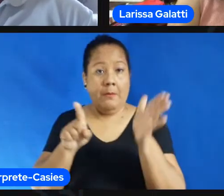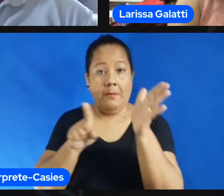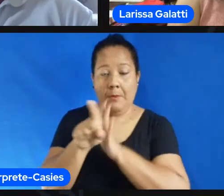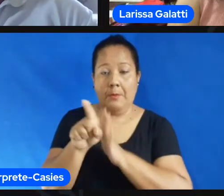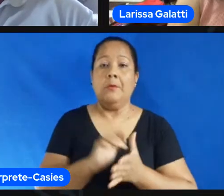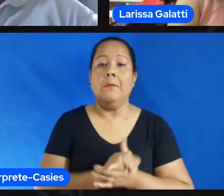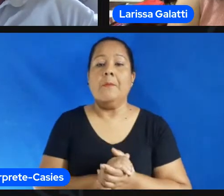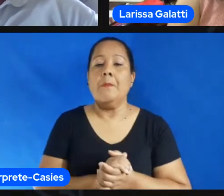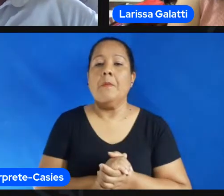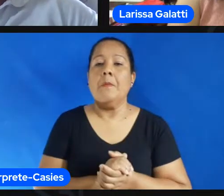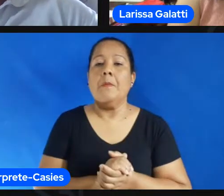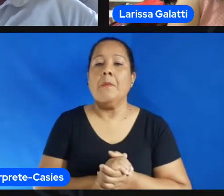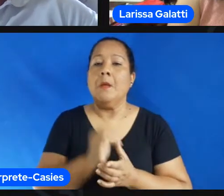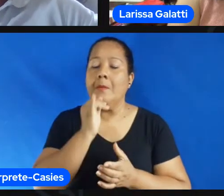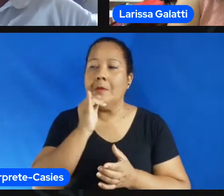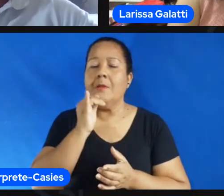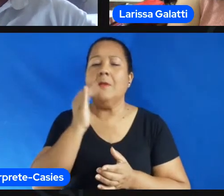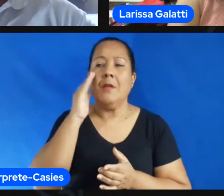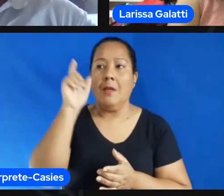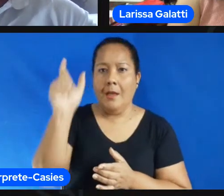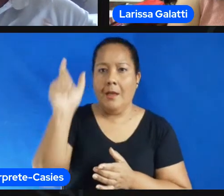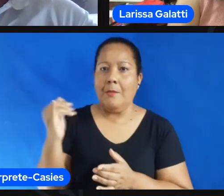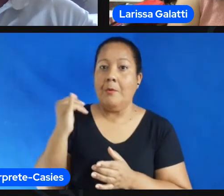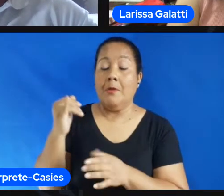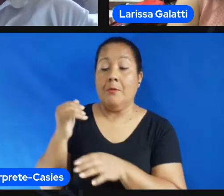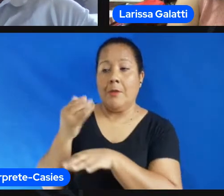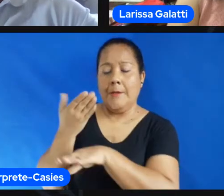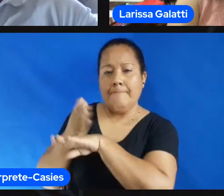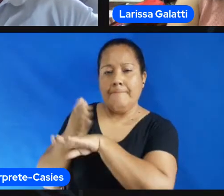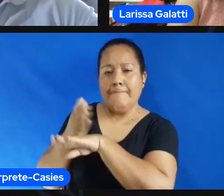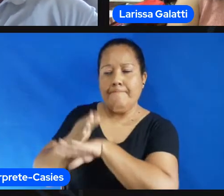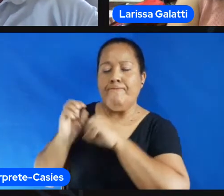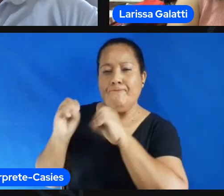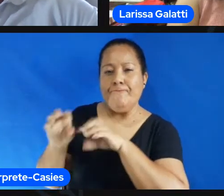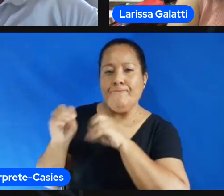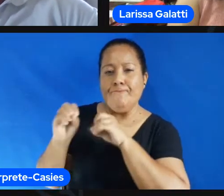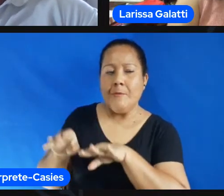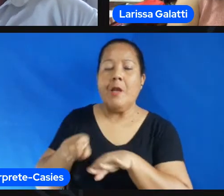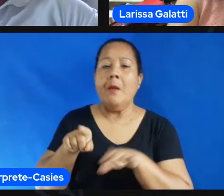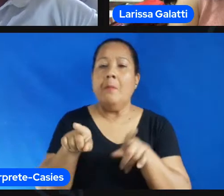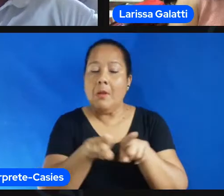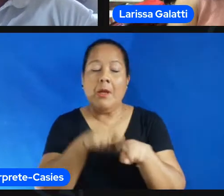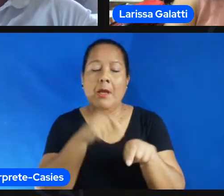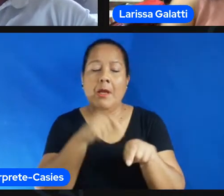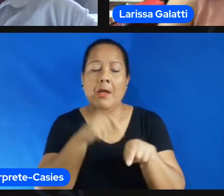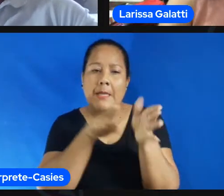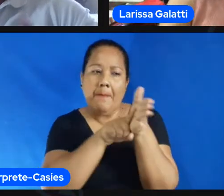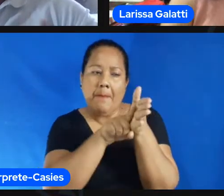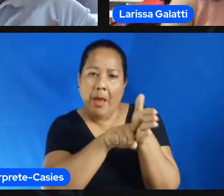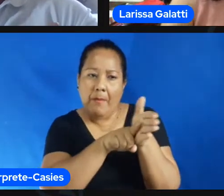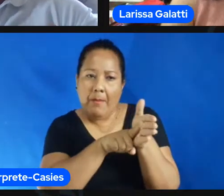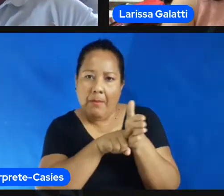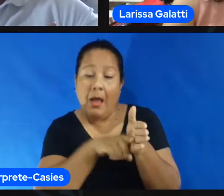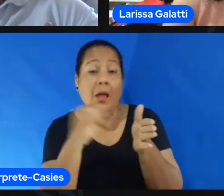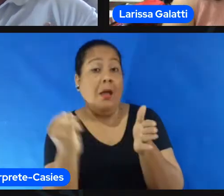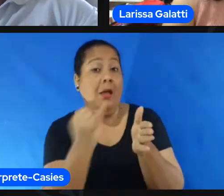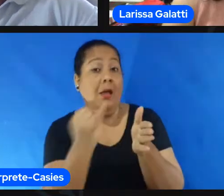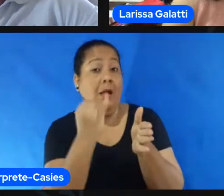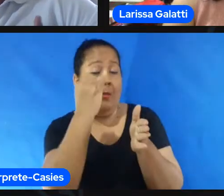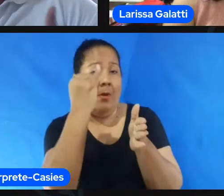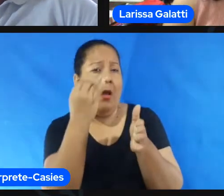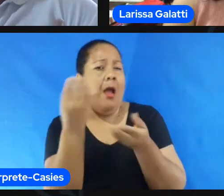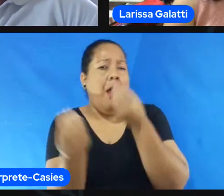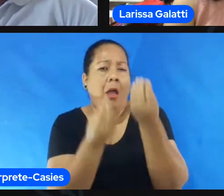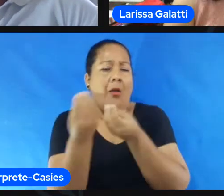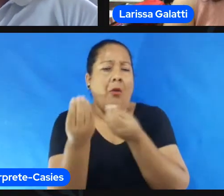treinador e treinadora como pesquisador e pesquisadora que constrói suas práticas a partir de evidências como traduzir isso